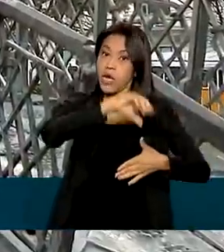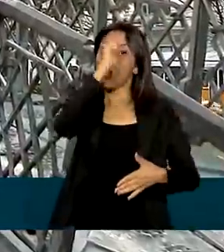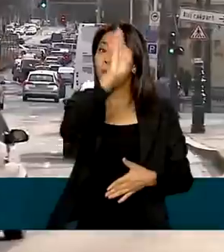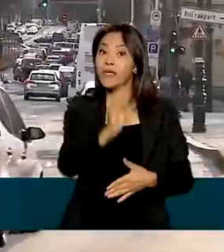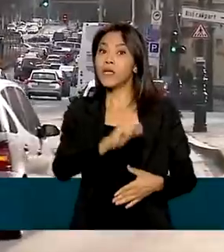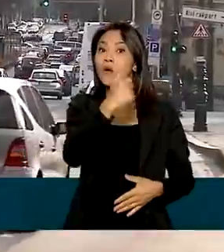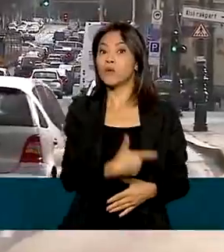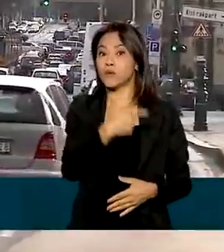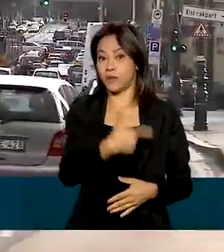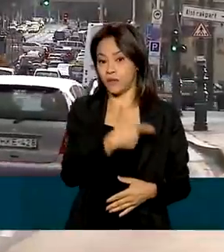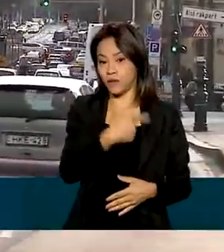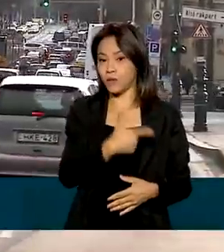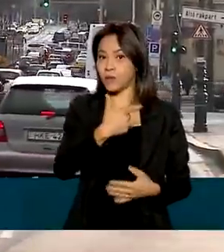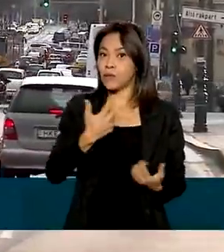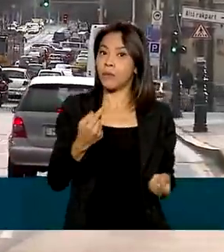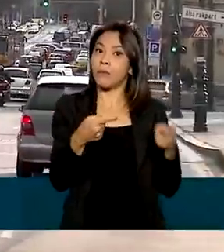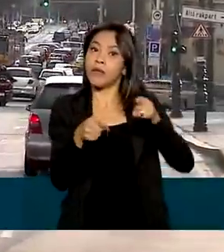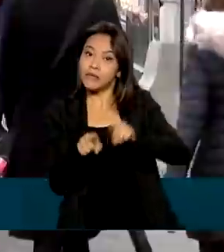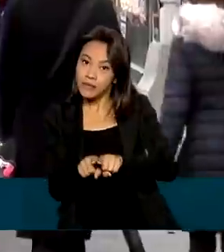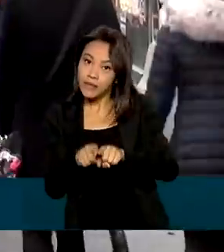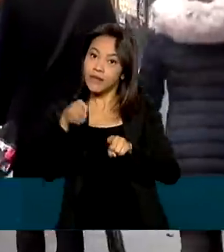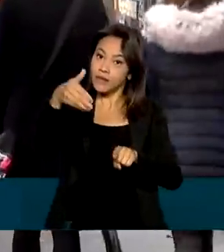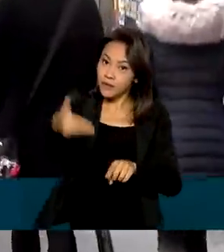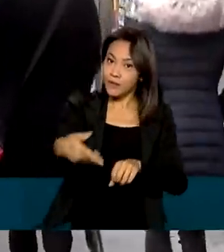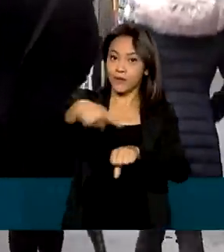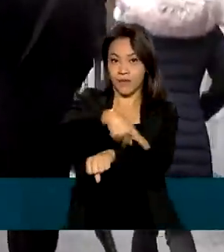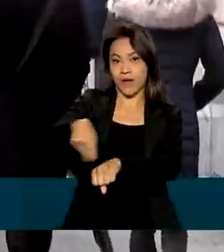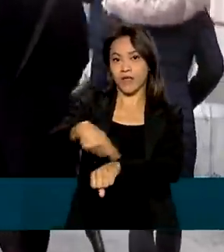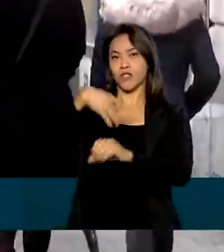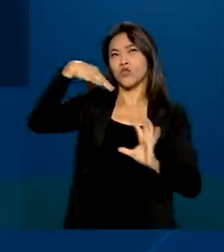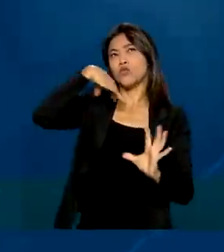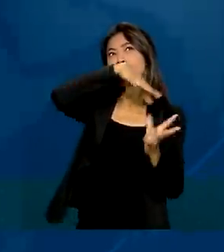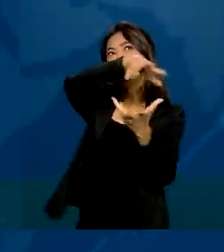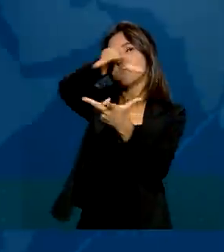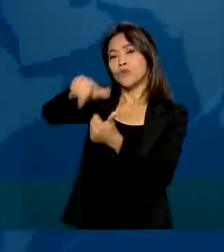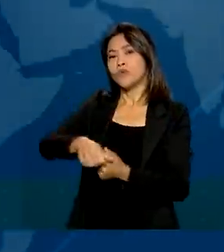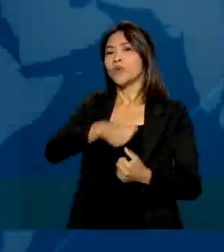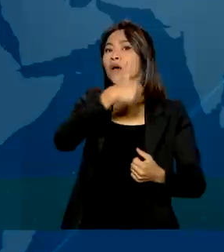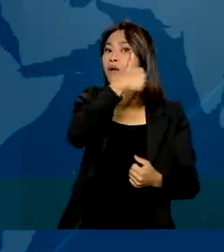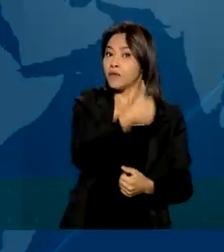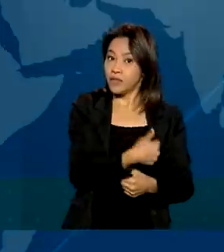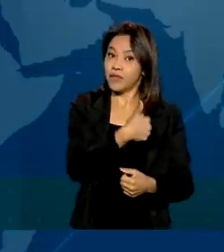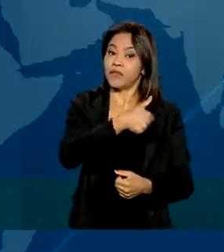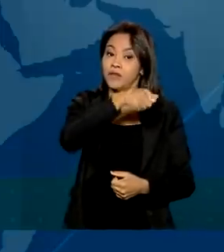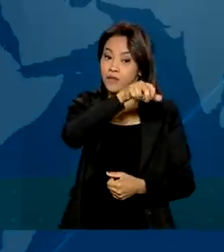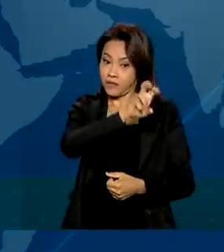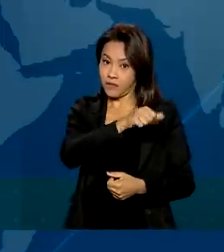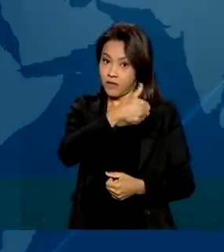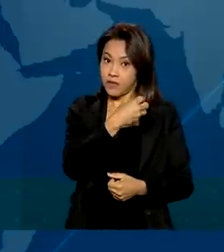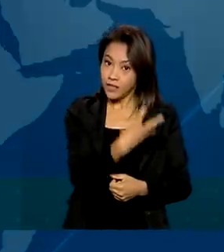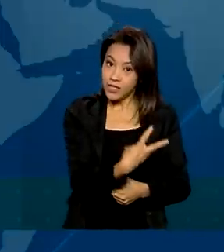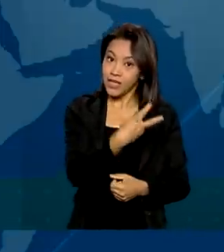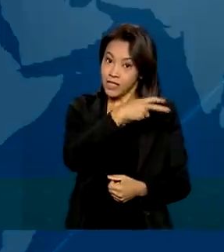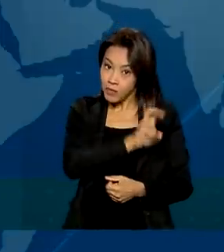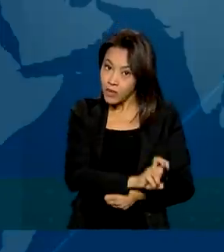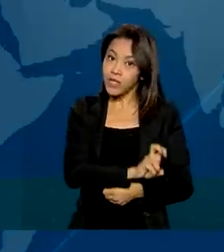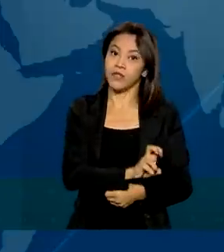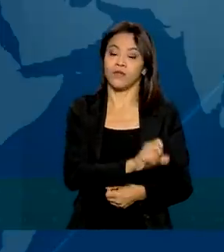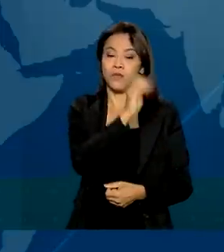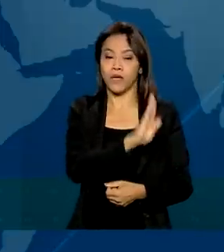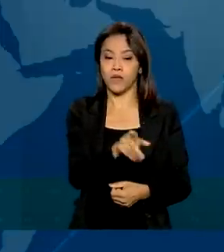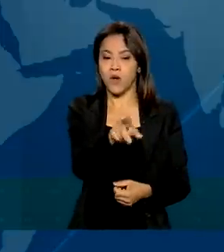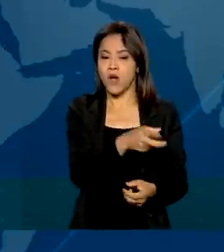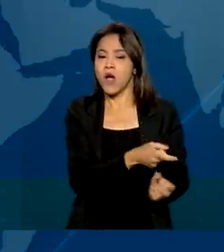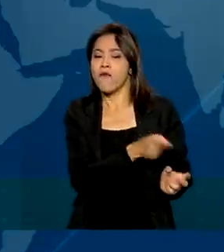segundo maior parceiro comercial da Hungria. No mundo, é o 35º. O Brasil importa produtos de alto